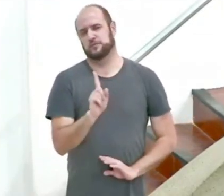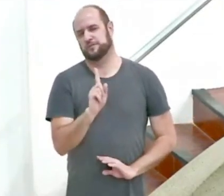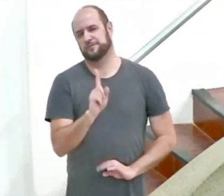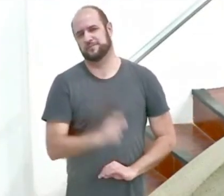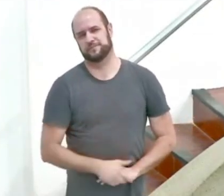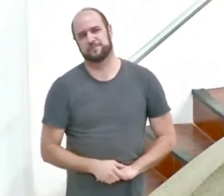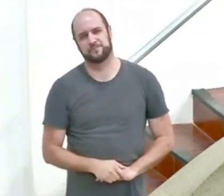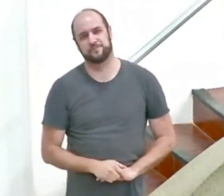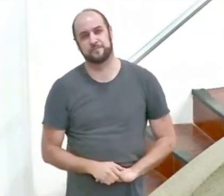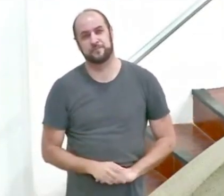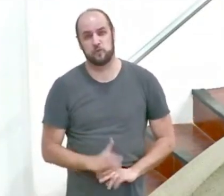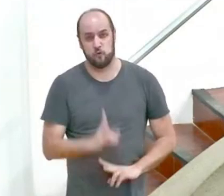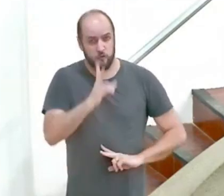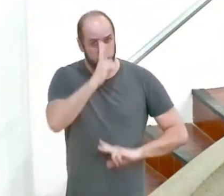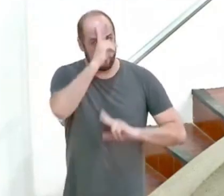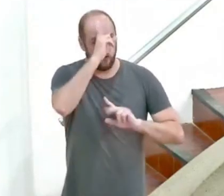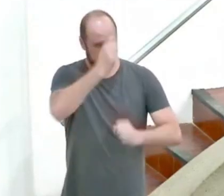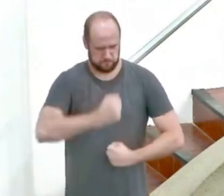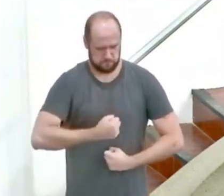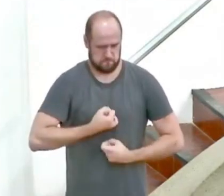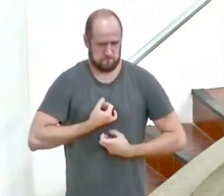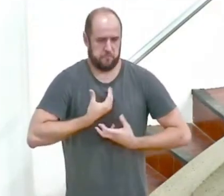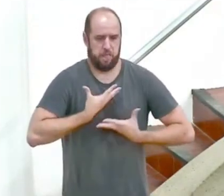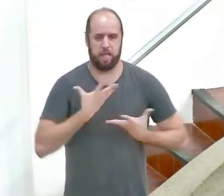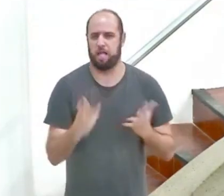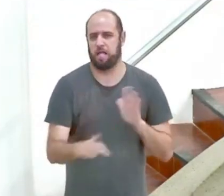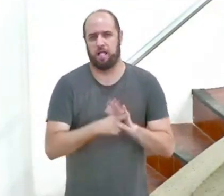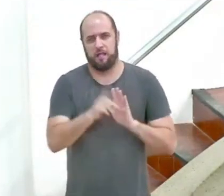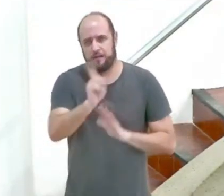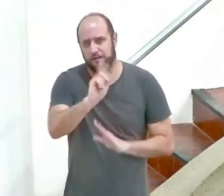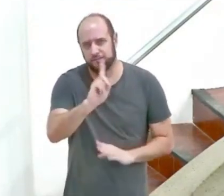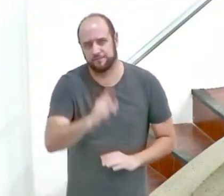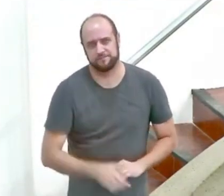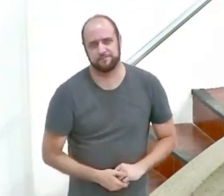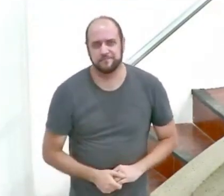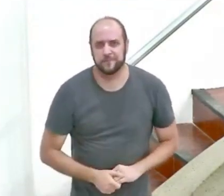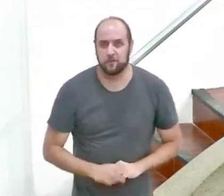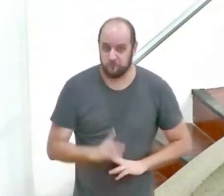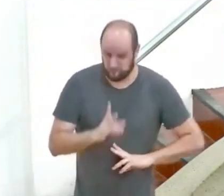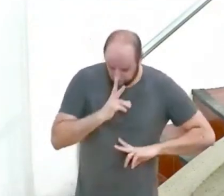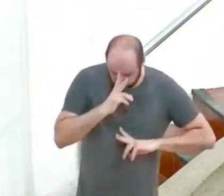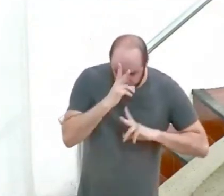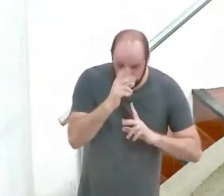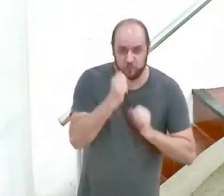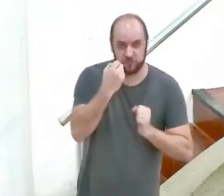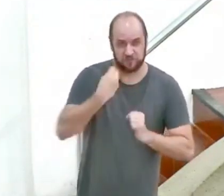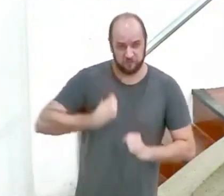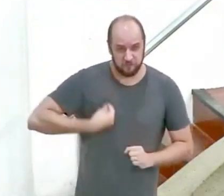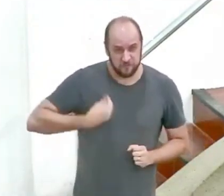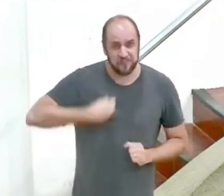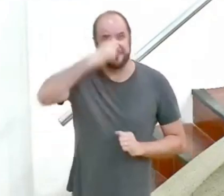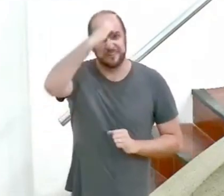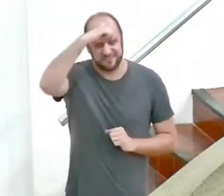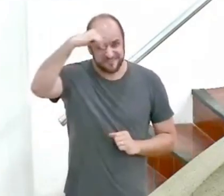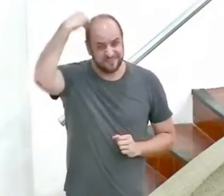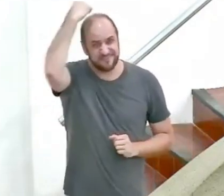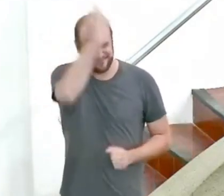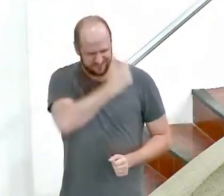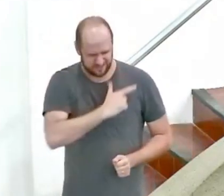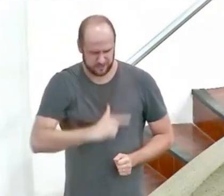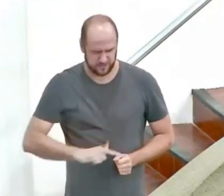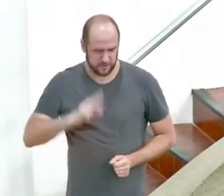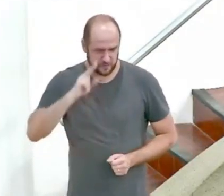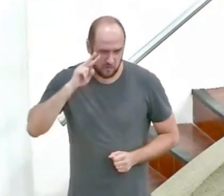a força não vem de você a força para a santificação para olhar para um texto